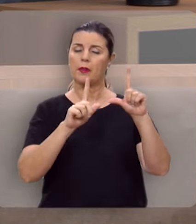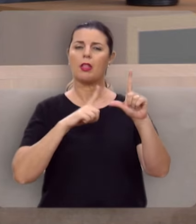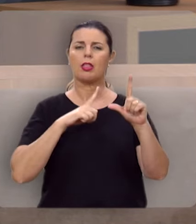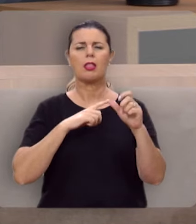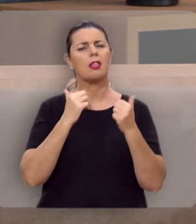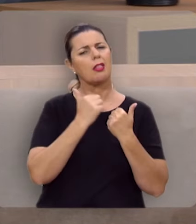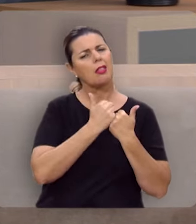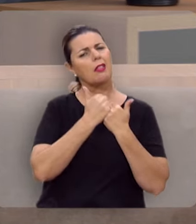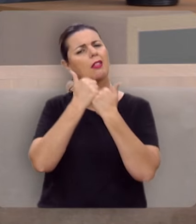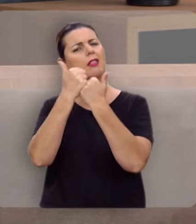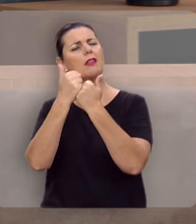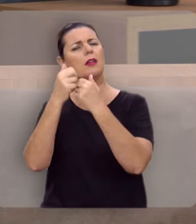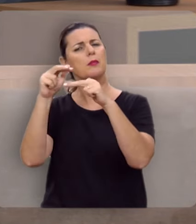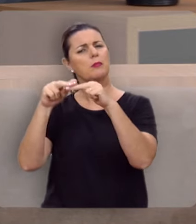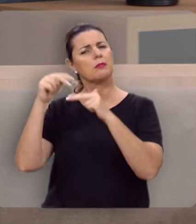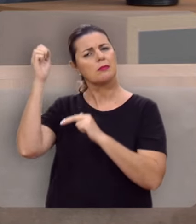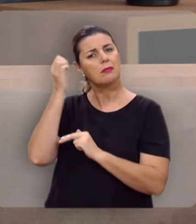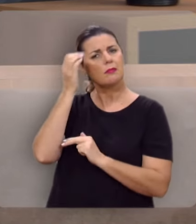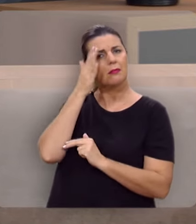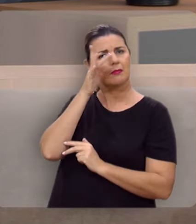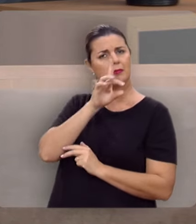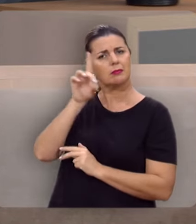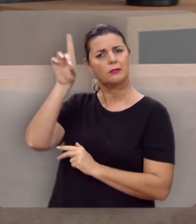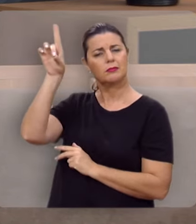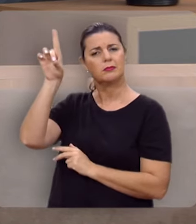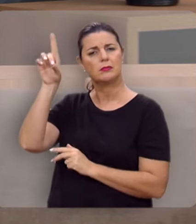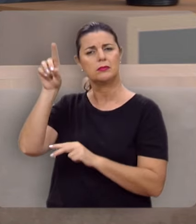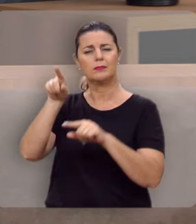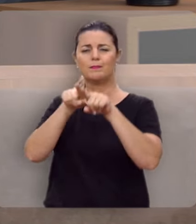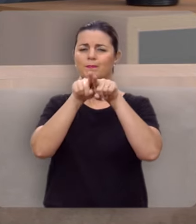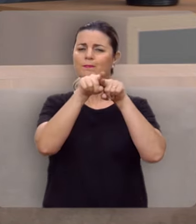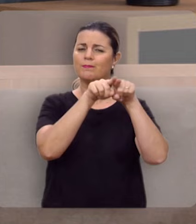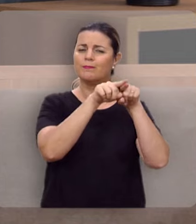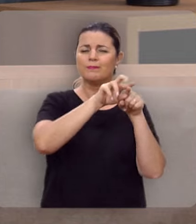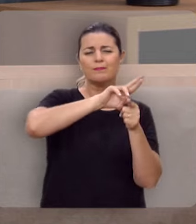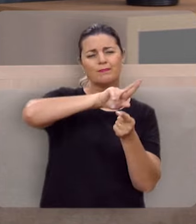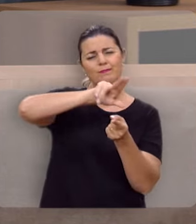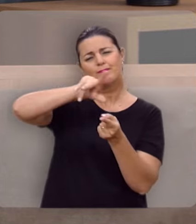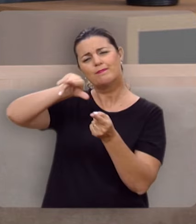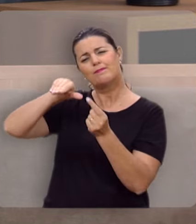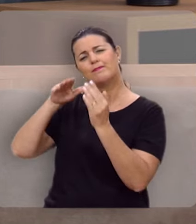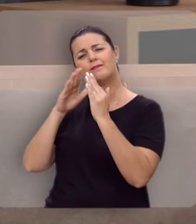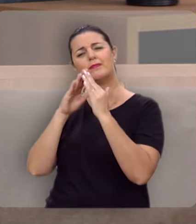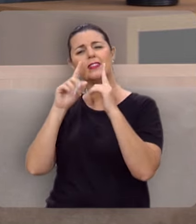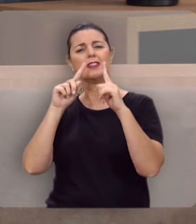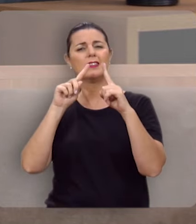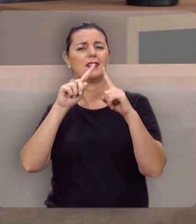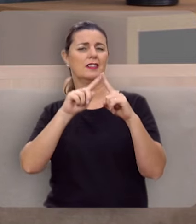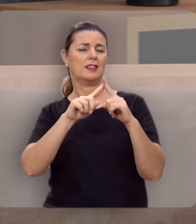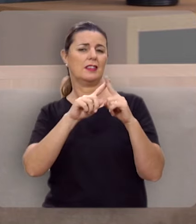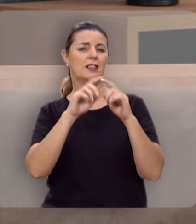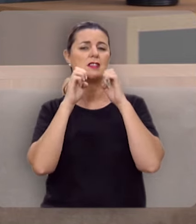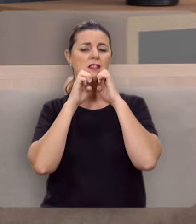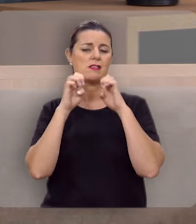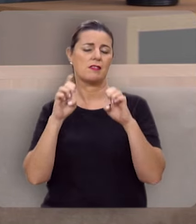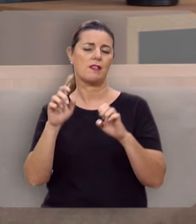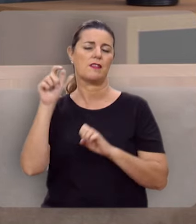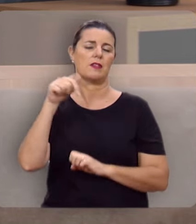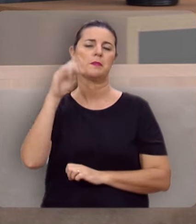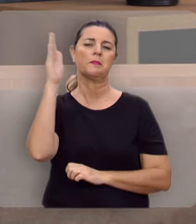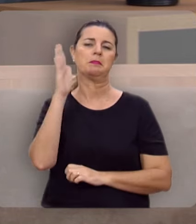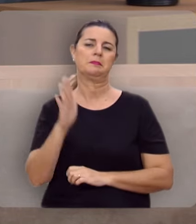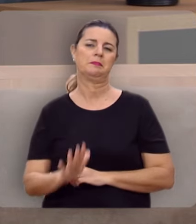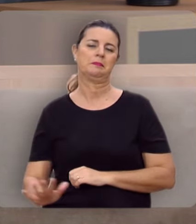apoiado pela graça de Deus por irmãos das mais diferentes denominações evangélicas desta nação.